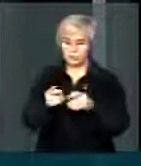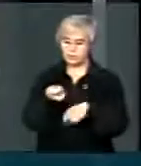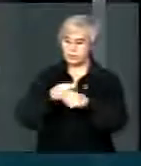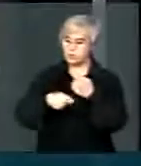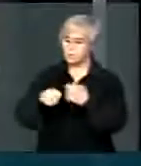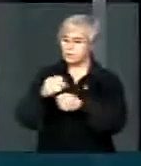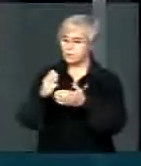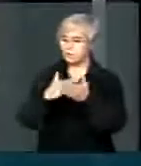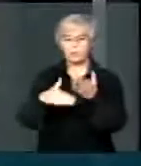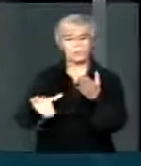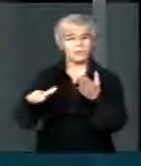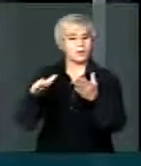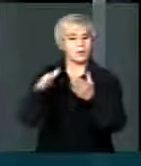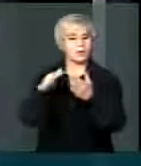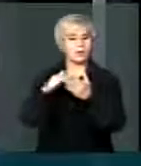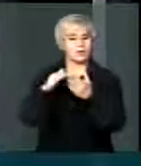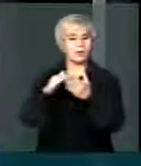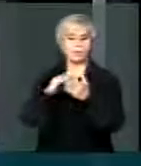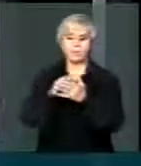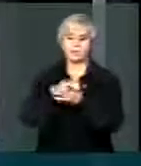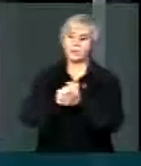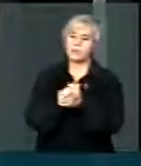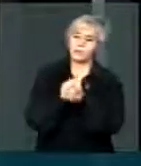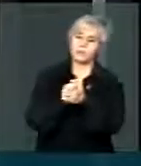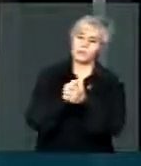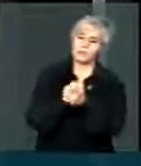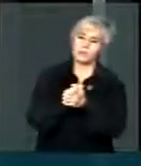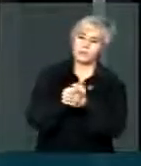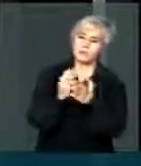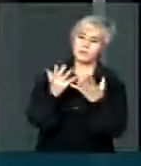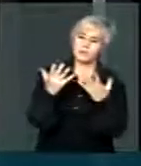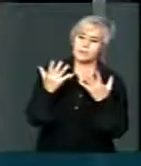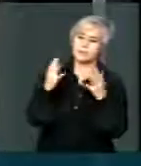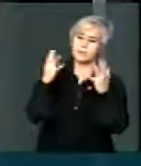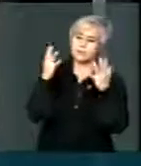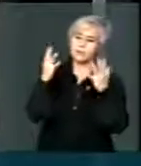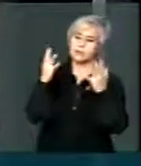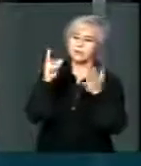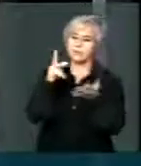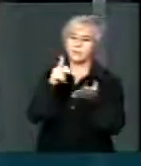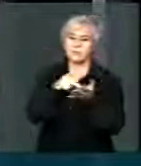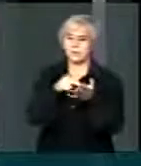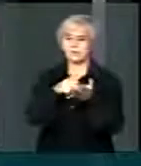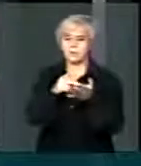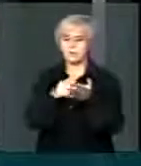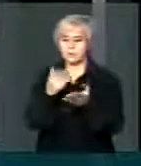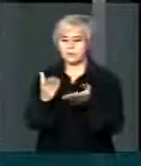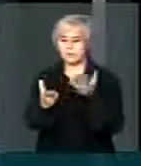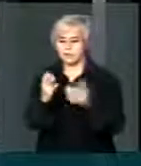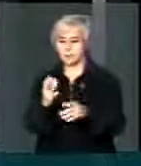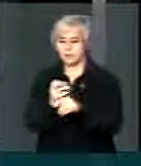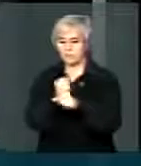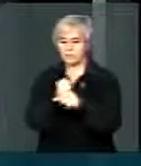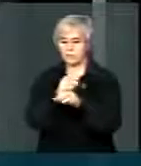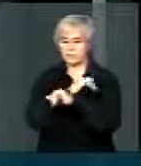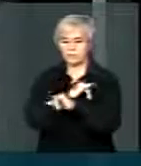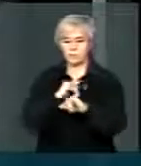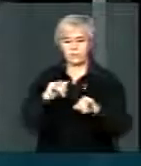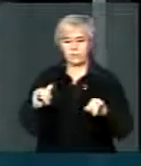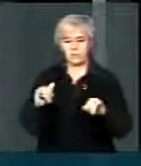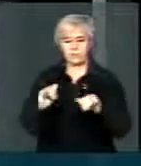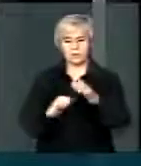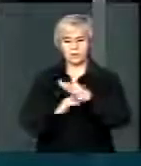saudou a efetivação do balanço da Petrobras, a publicação